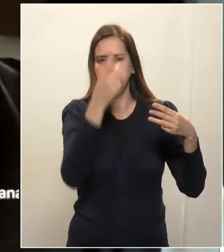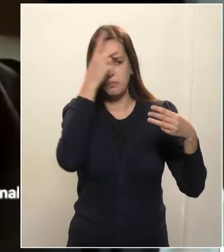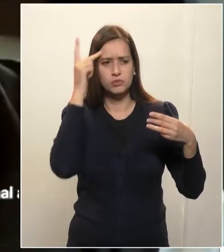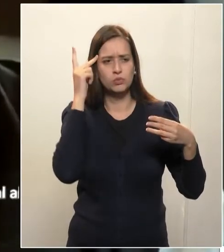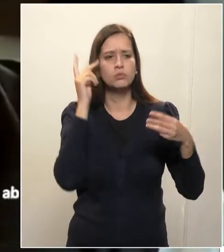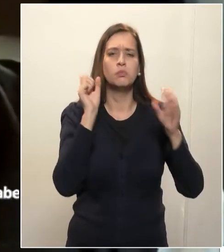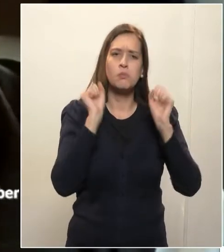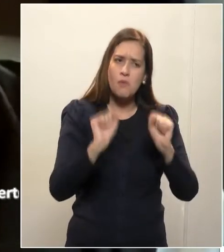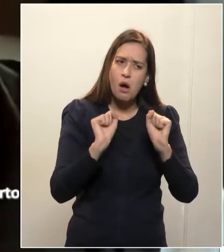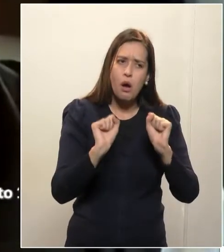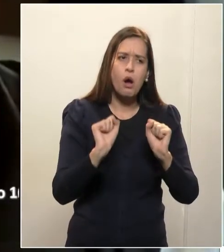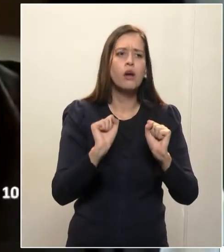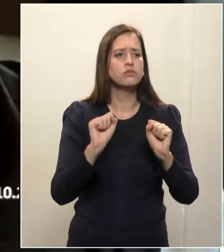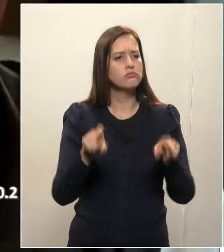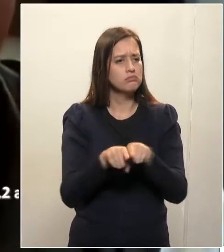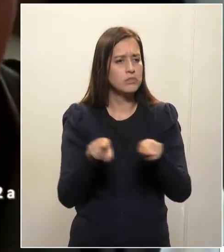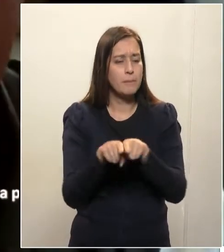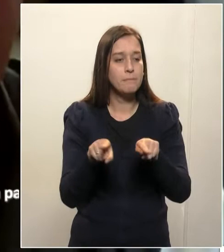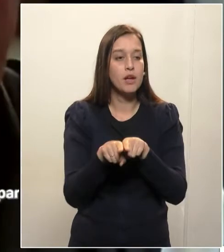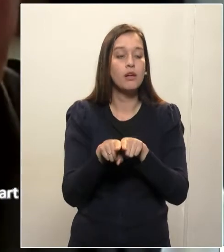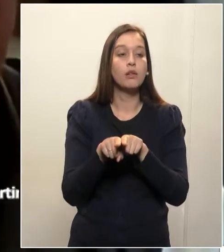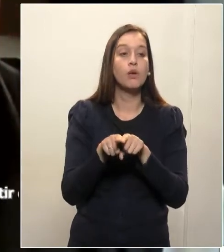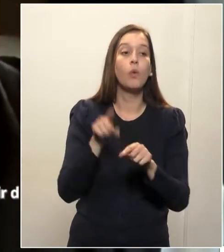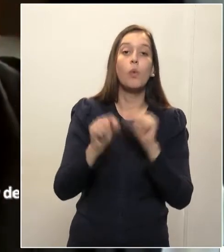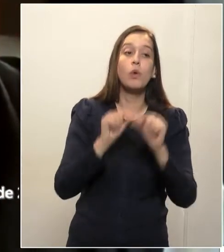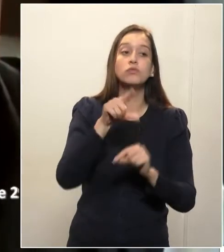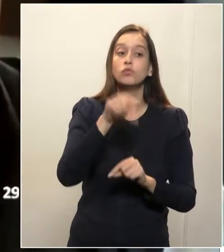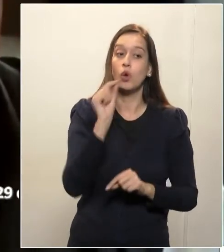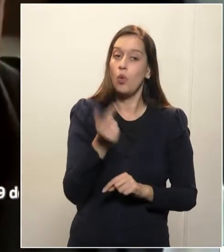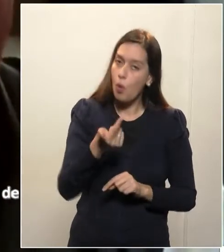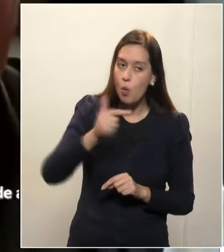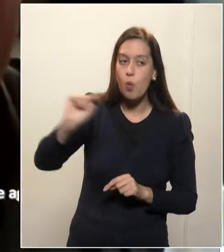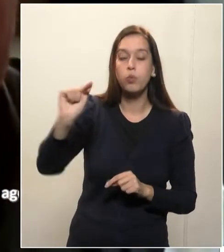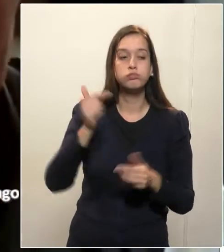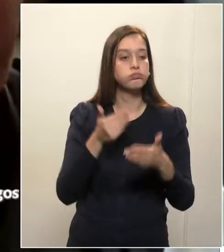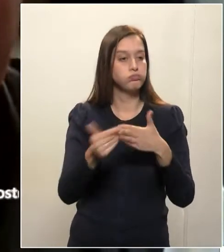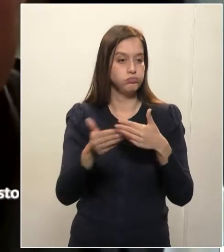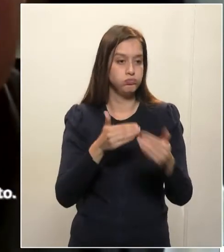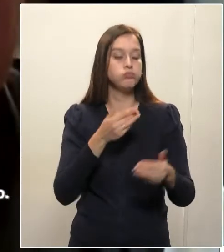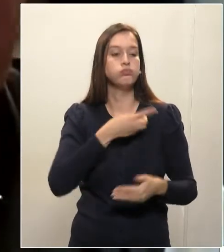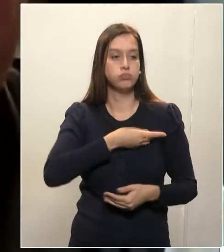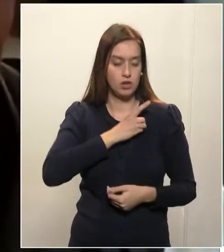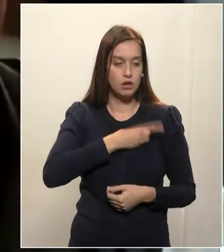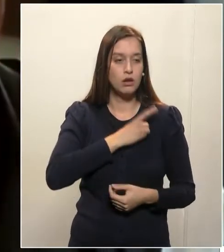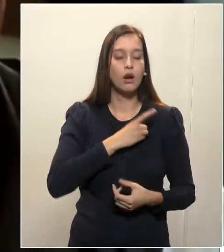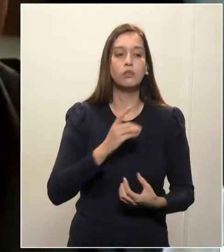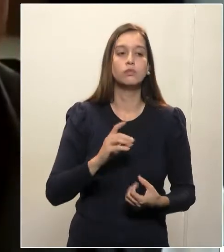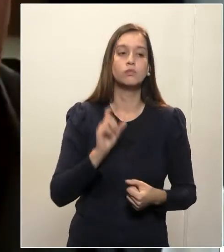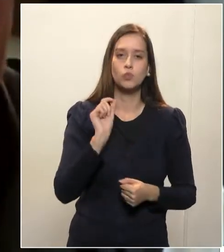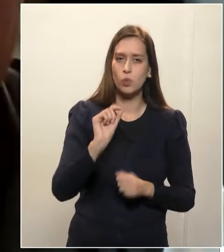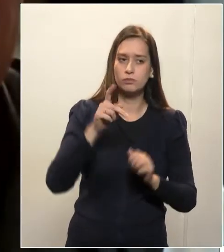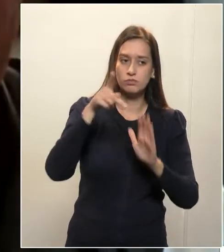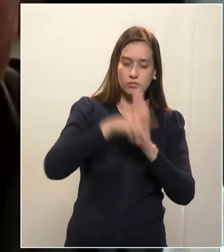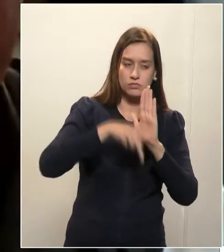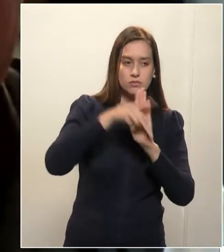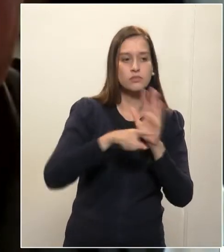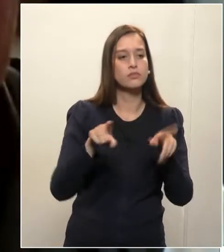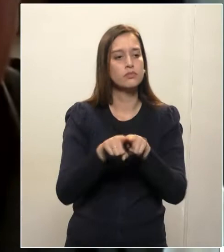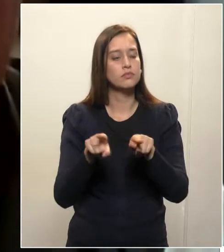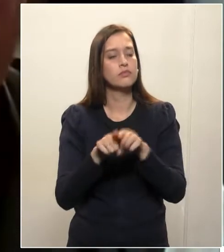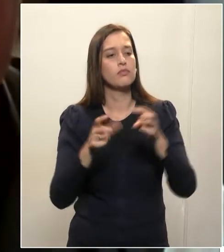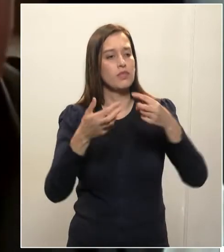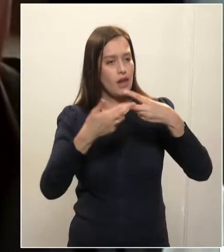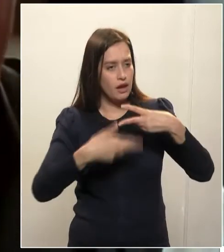não necessariamente, nomear um dos três. Poderia nomear qualquer outro. Então, é projeto também, um requerimento que nós estamos